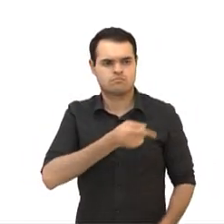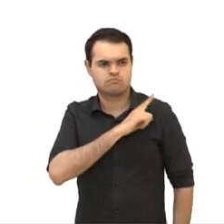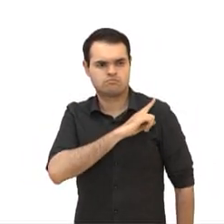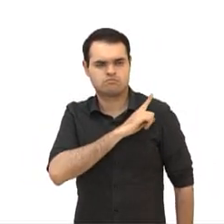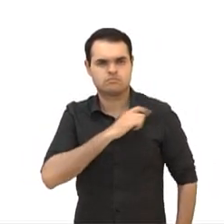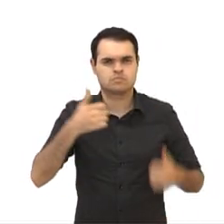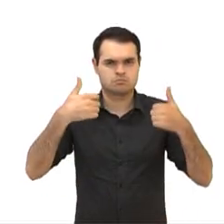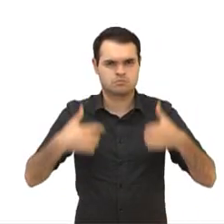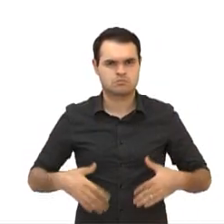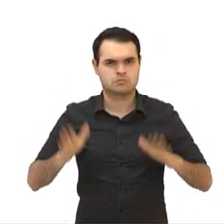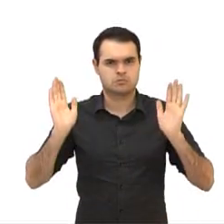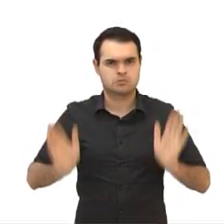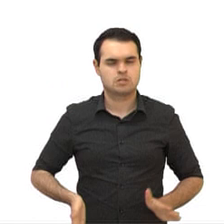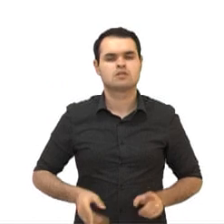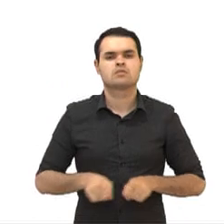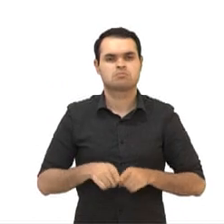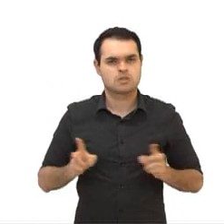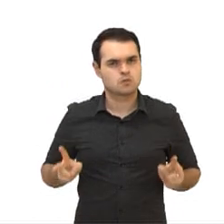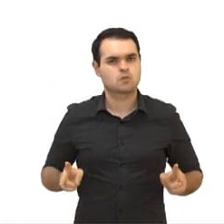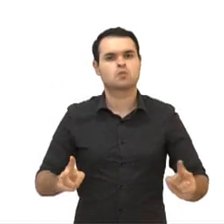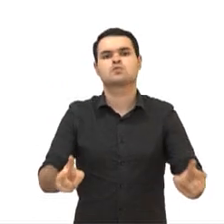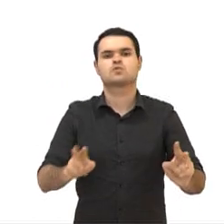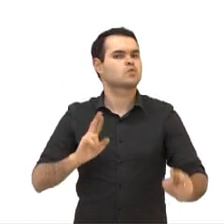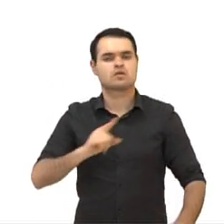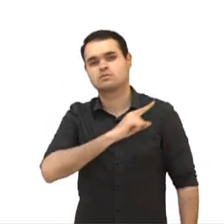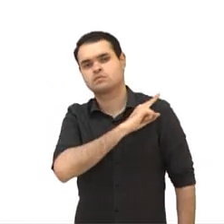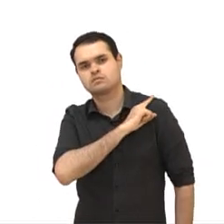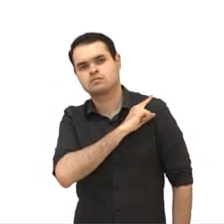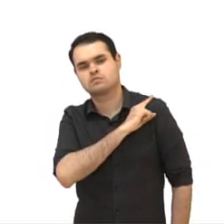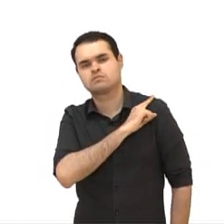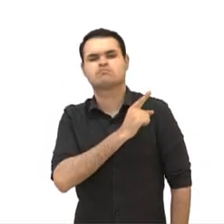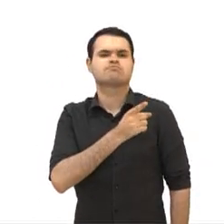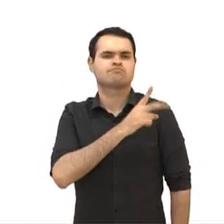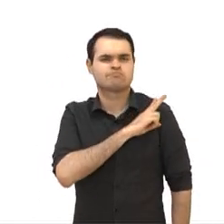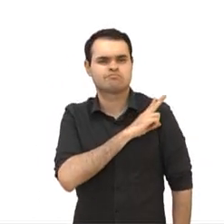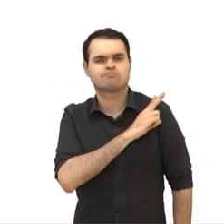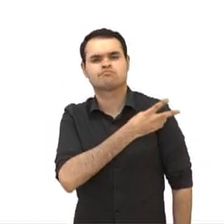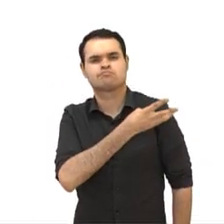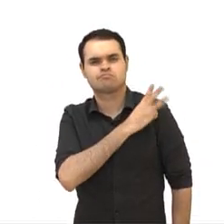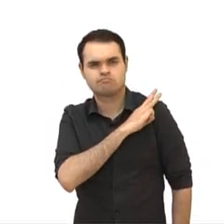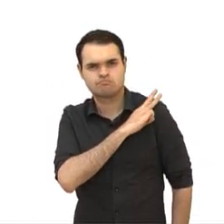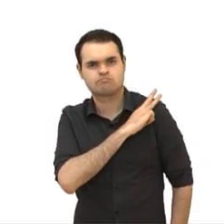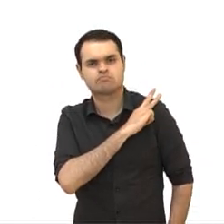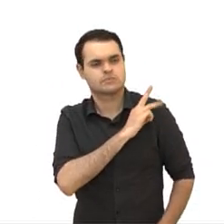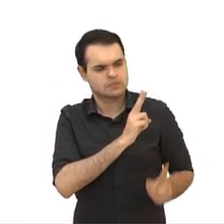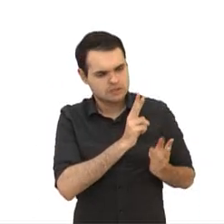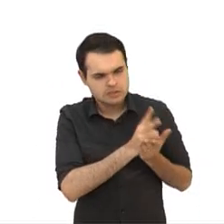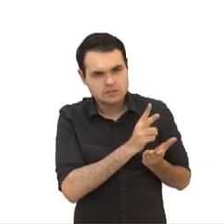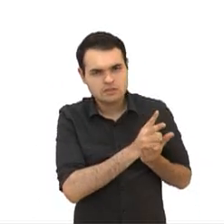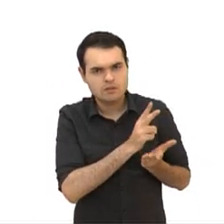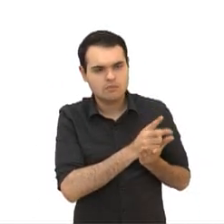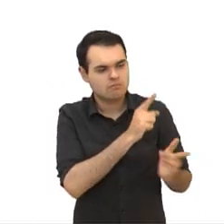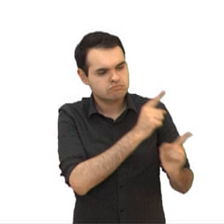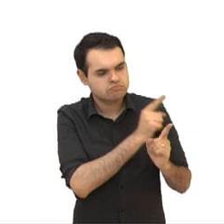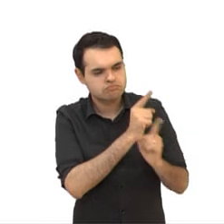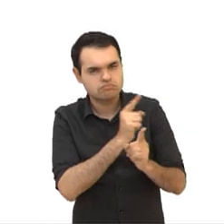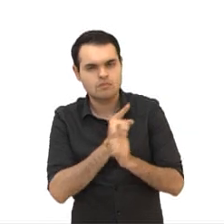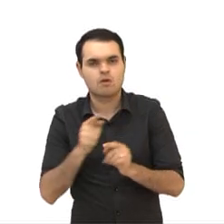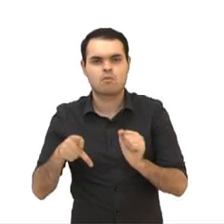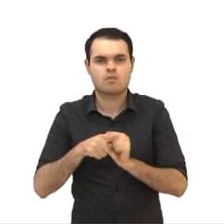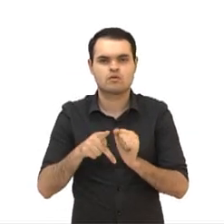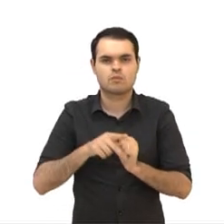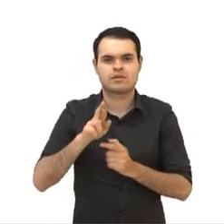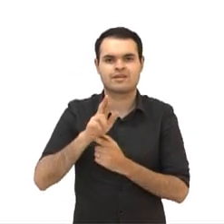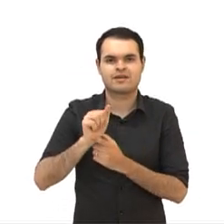série e acredito que segue, né, professor? Não só na primeira série, mas primeira, segunda, terceira série. Sempre vamos encontrar pronome relativo.